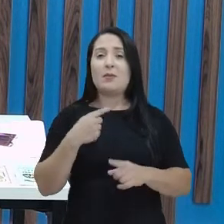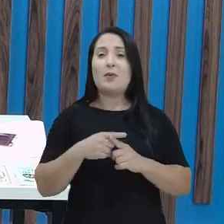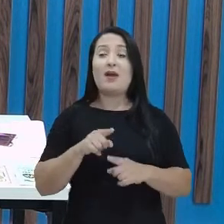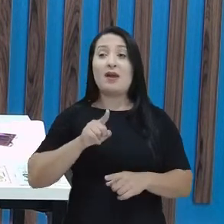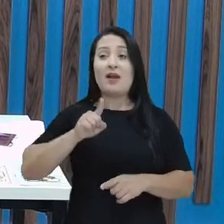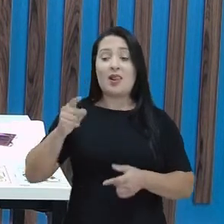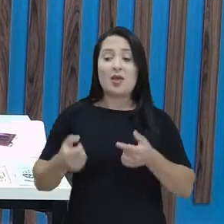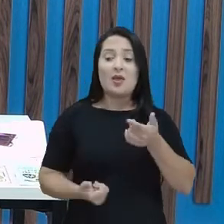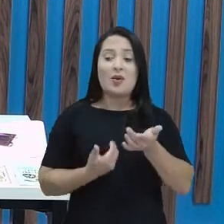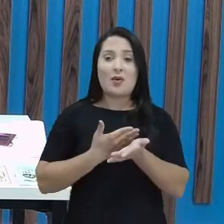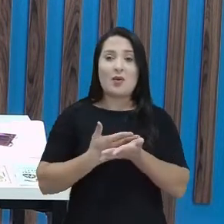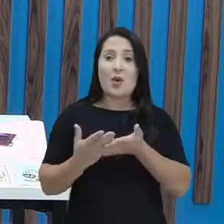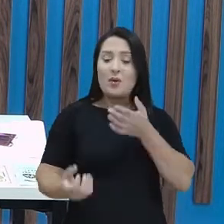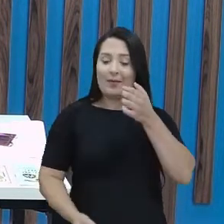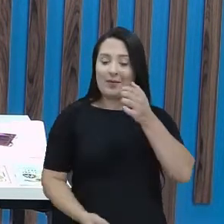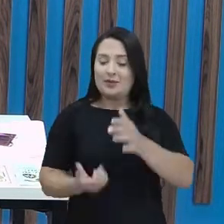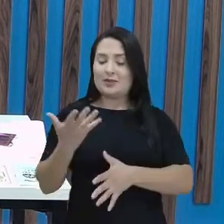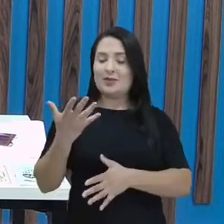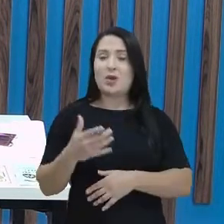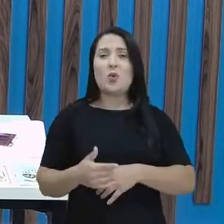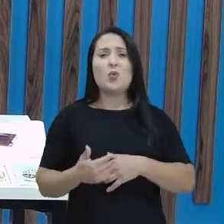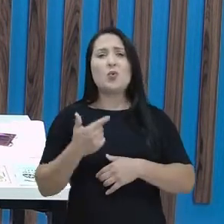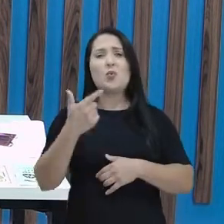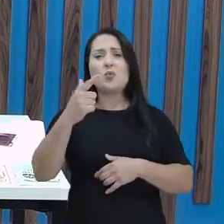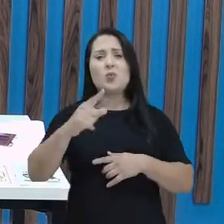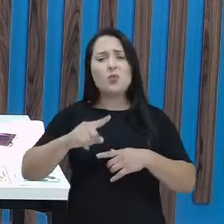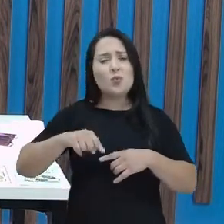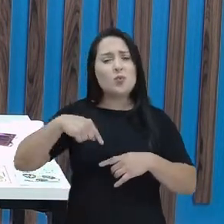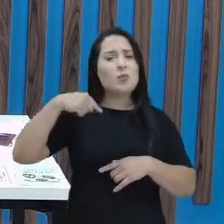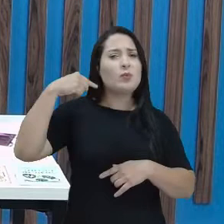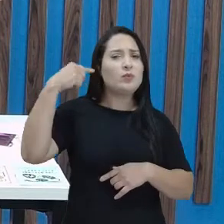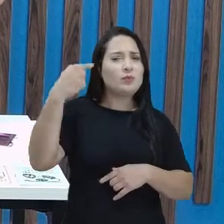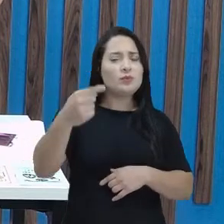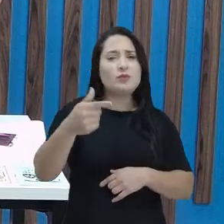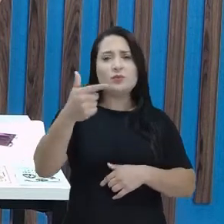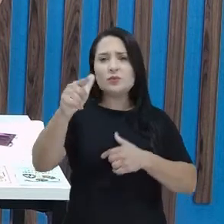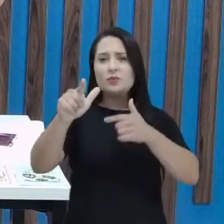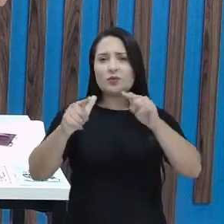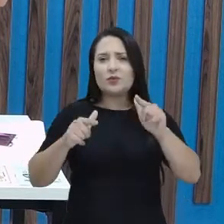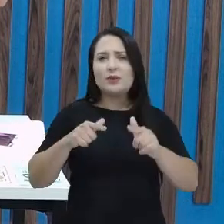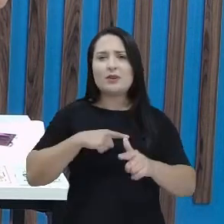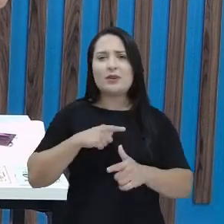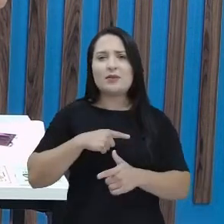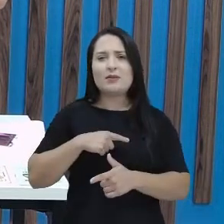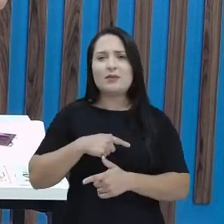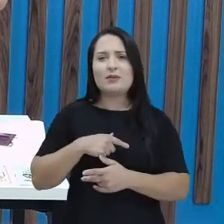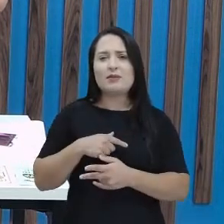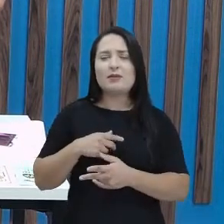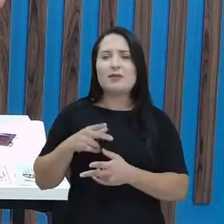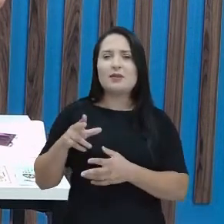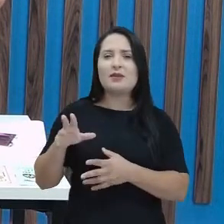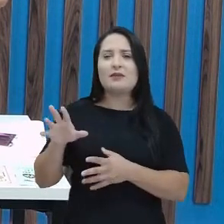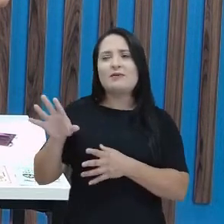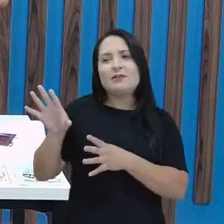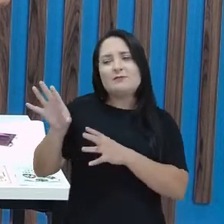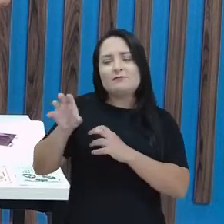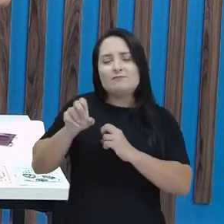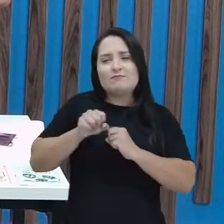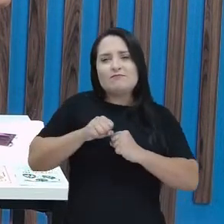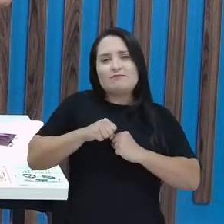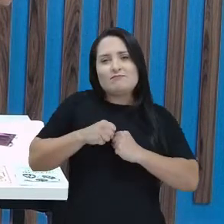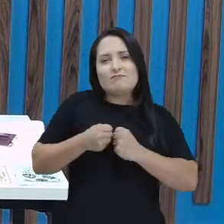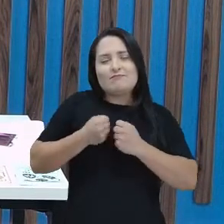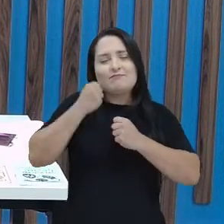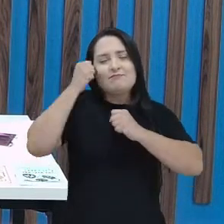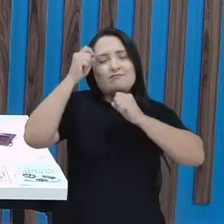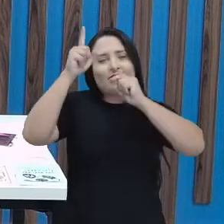partir dele. E os cordelistas que vieram depois, todos se inspiraram em Leandro Gomes de